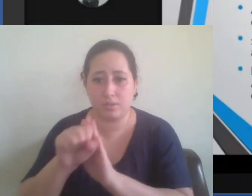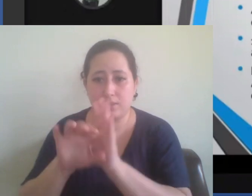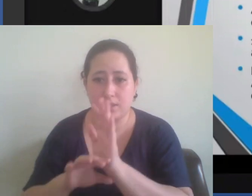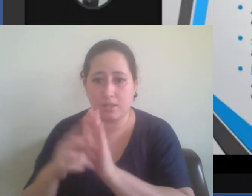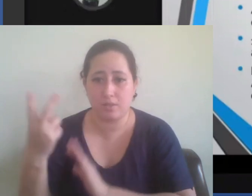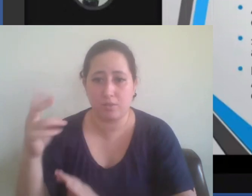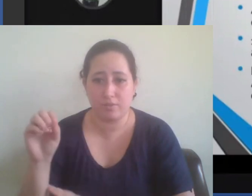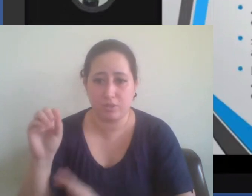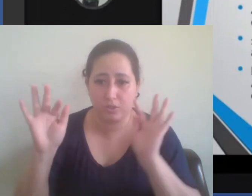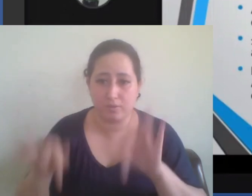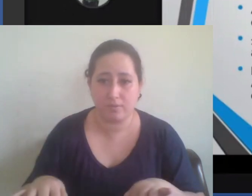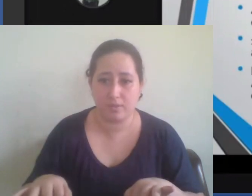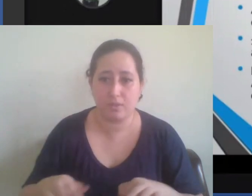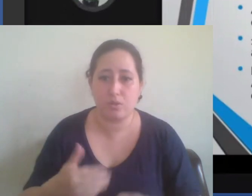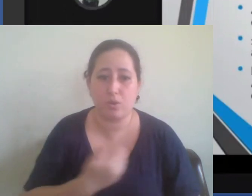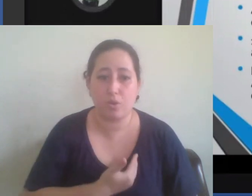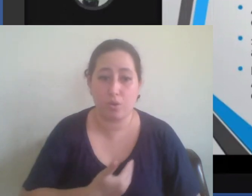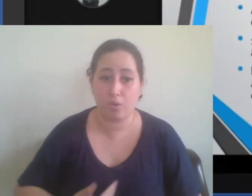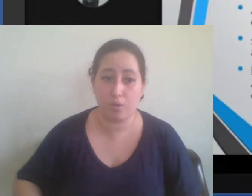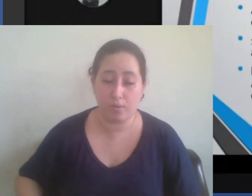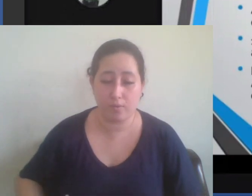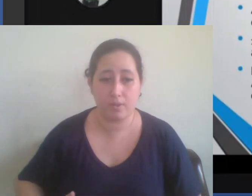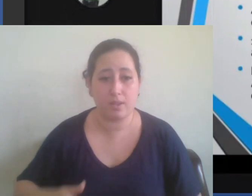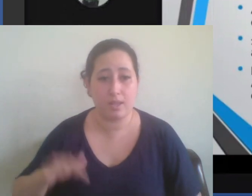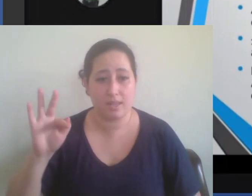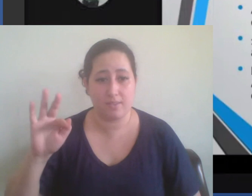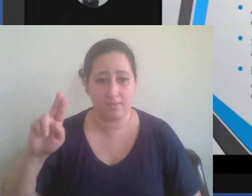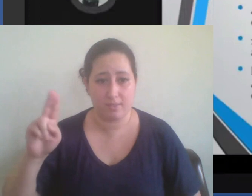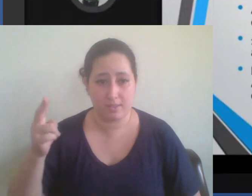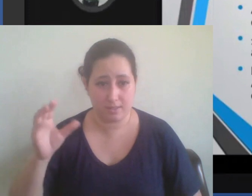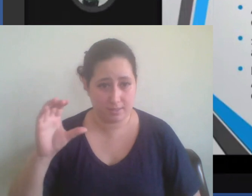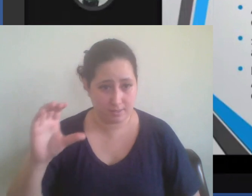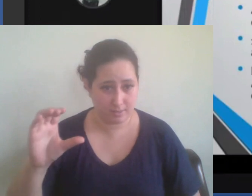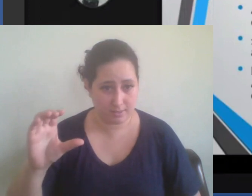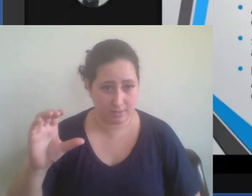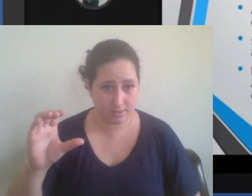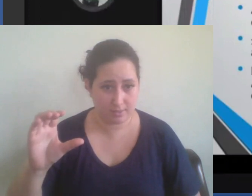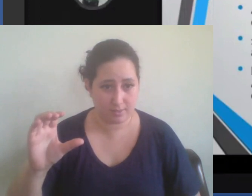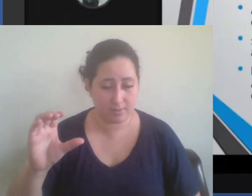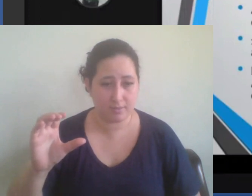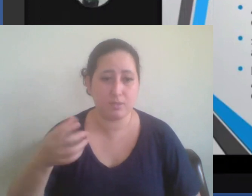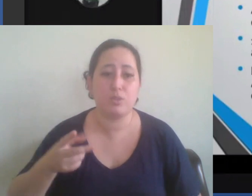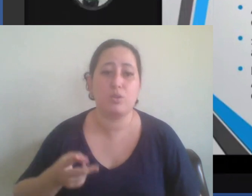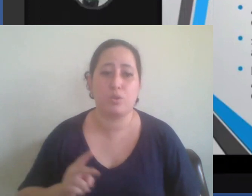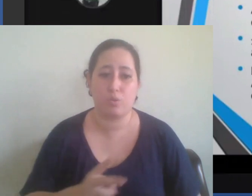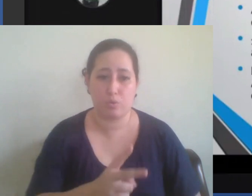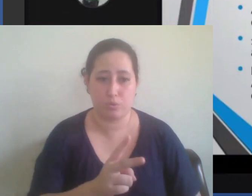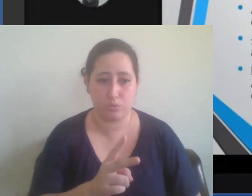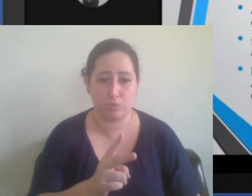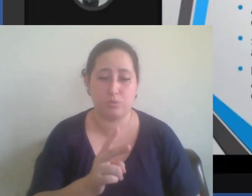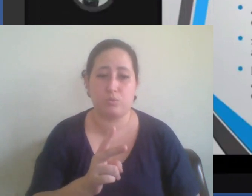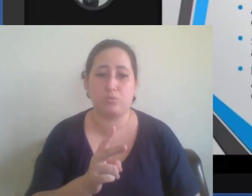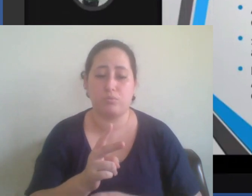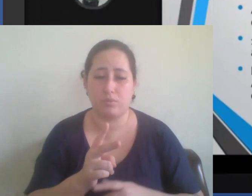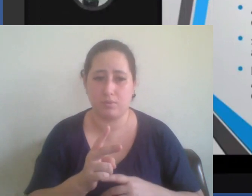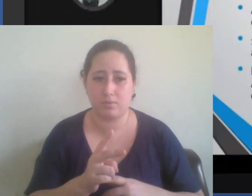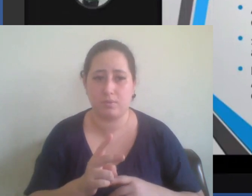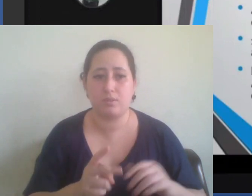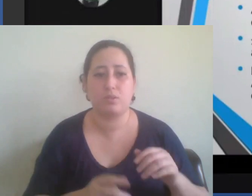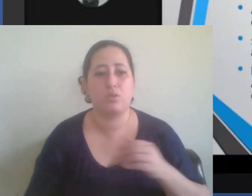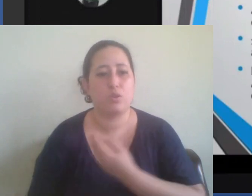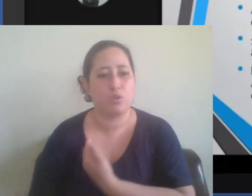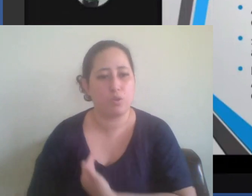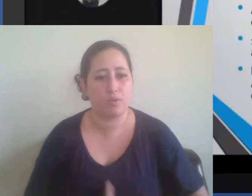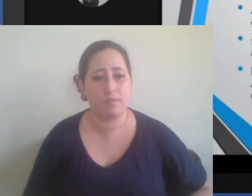lá com o governo Fernando Henrique e levado mais à frente com o governo